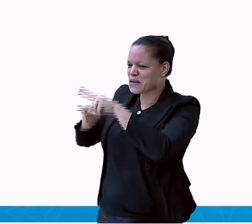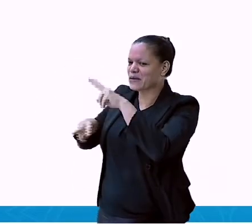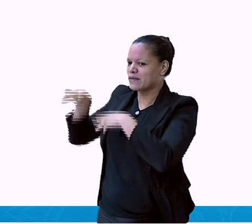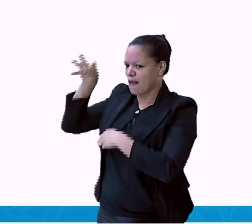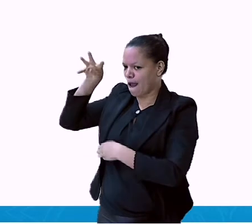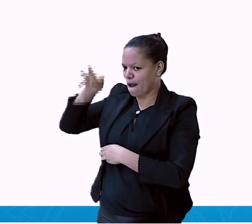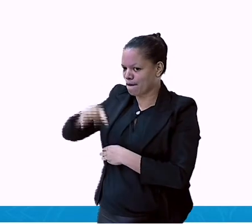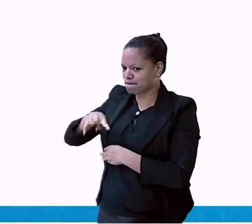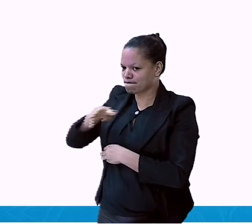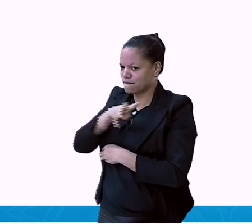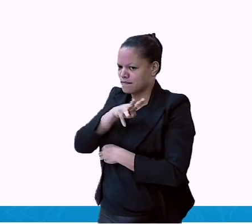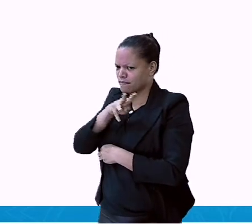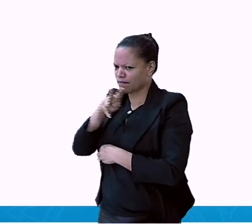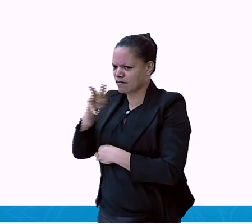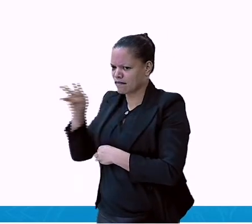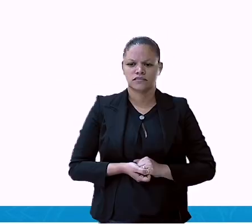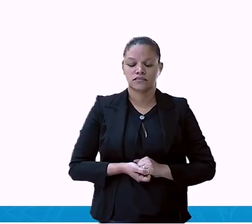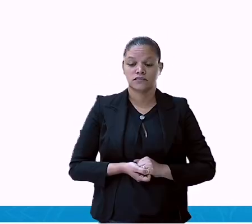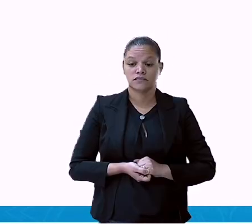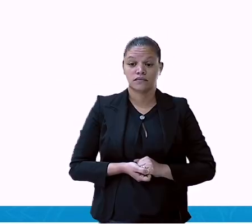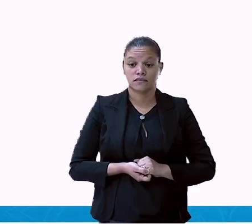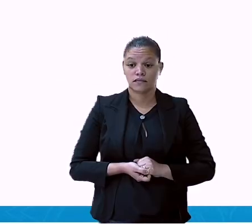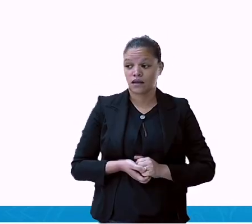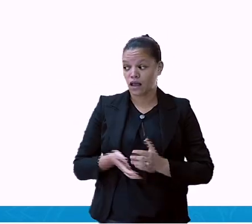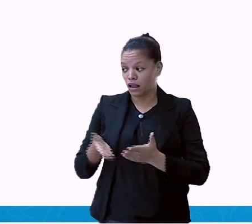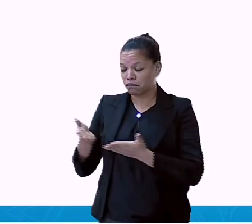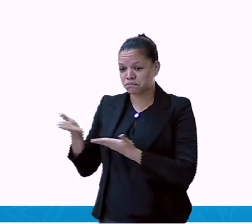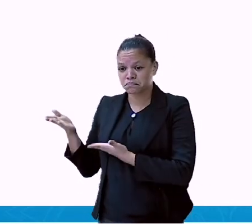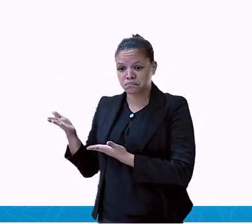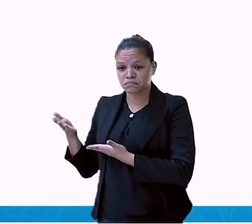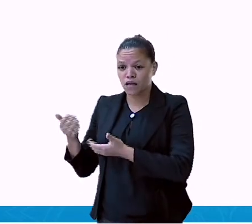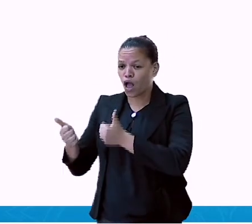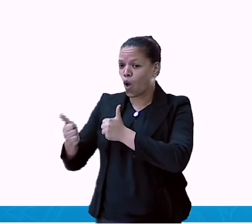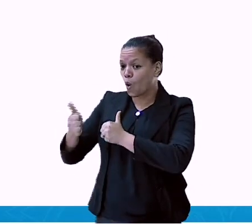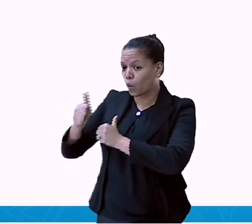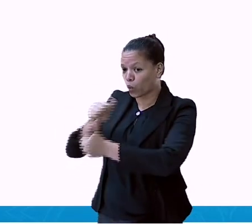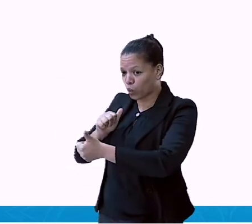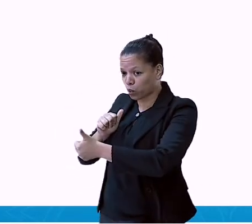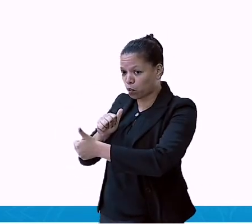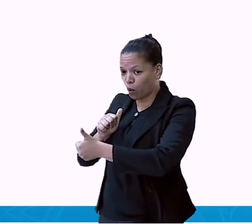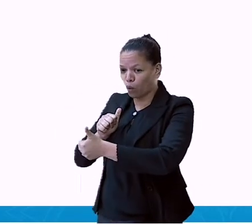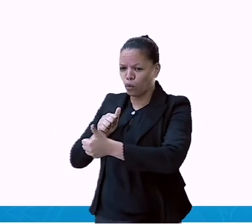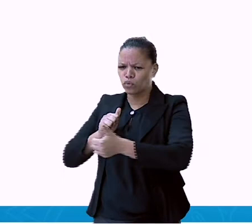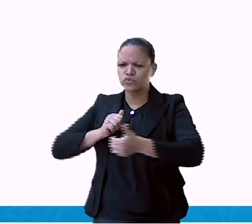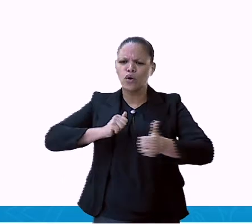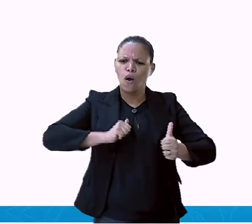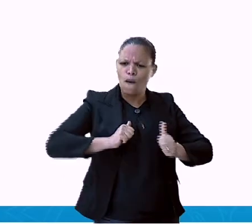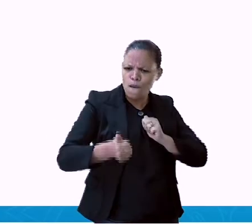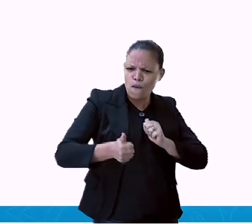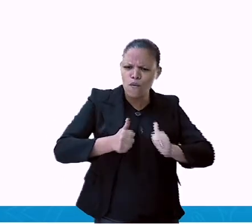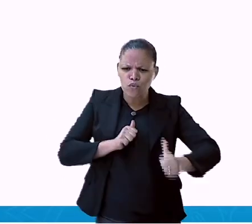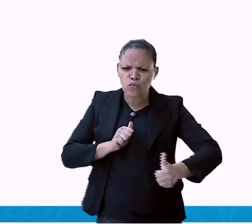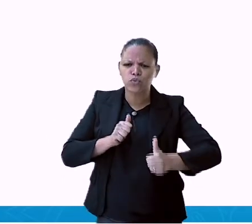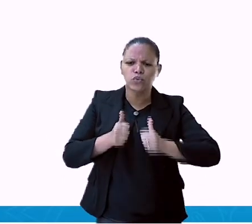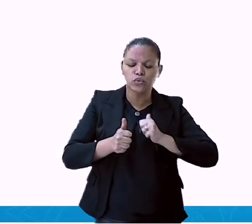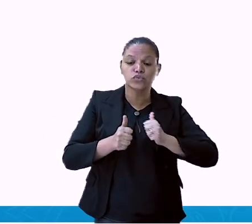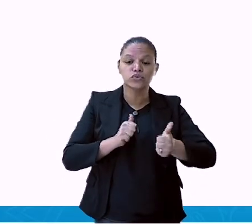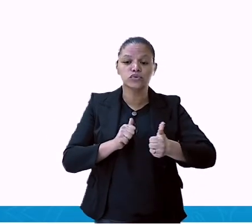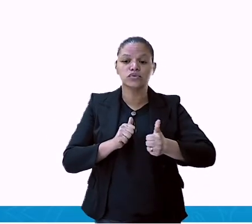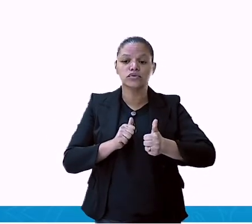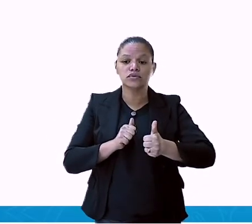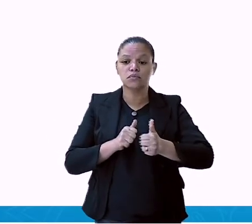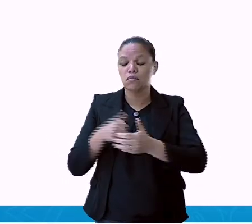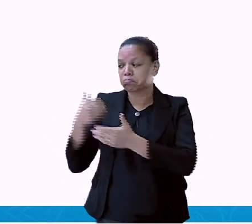2017. Analisando a tabela, foi a modalidade atletismo, olha só. De 200, ele subiu para